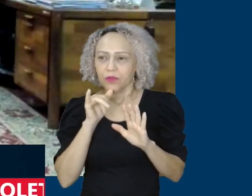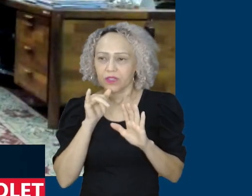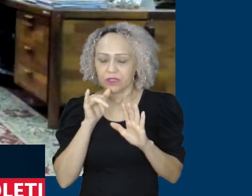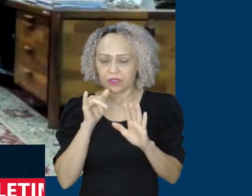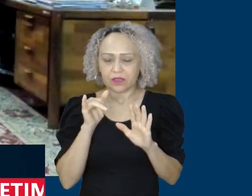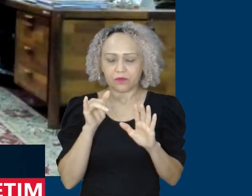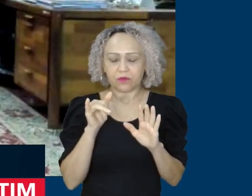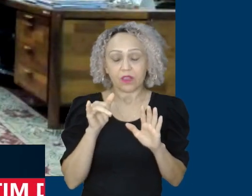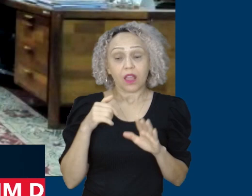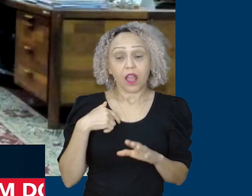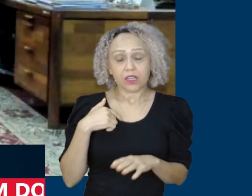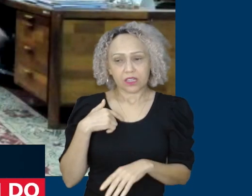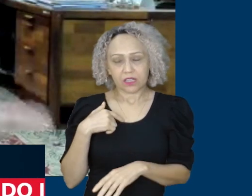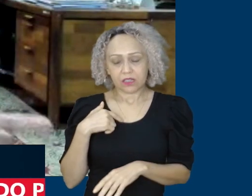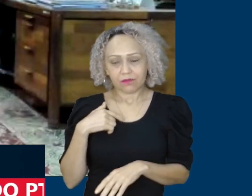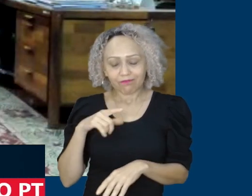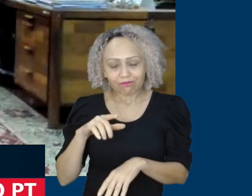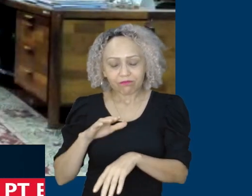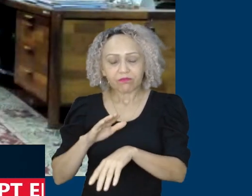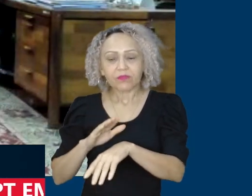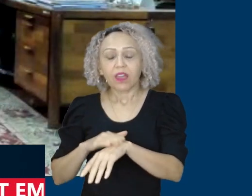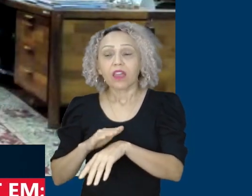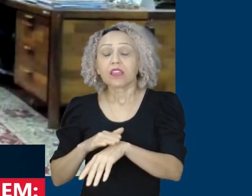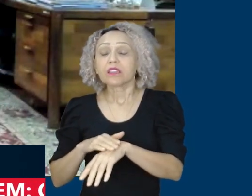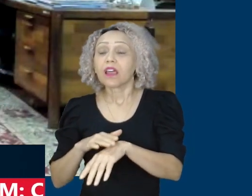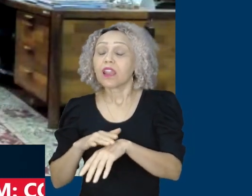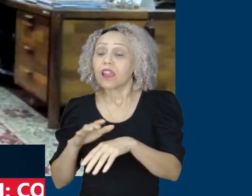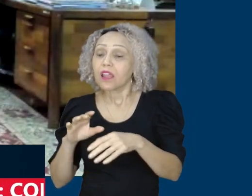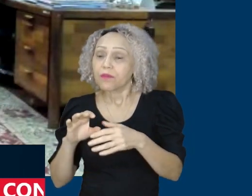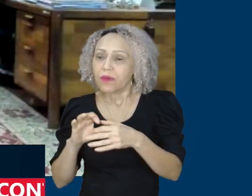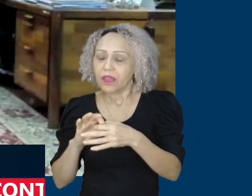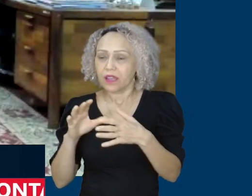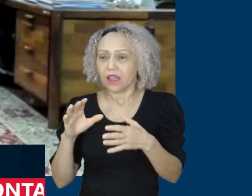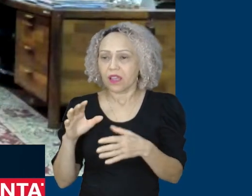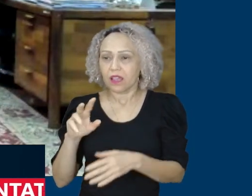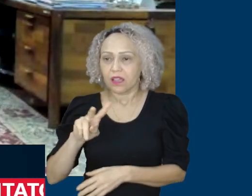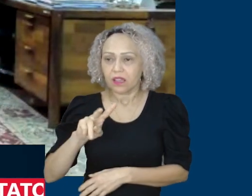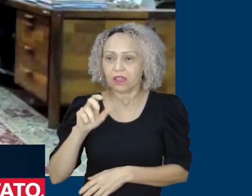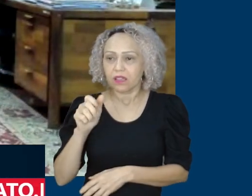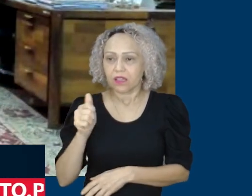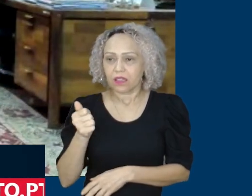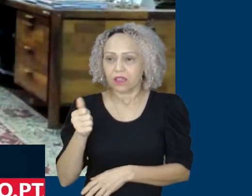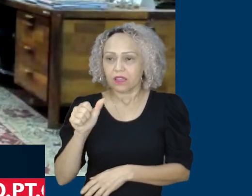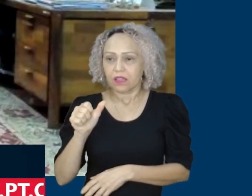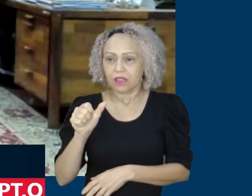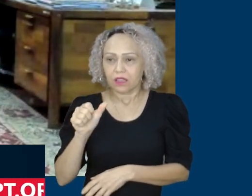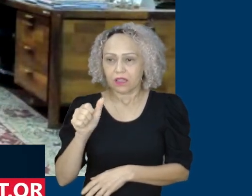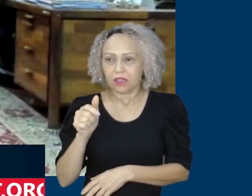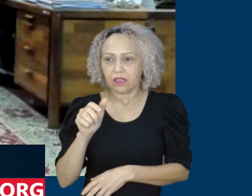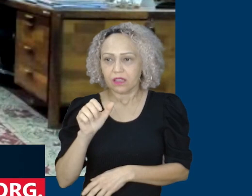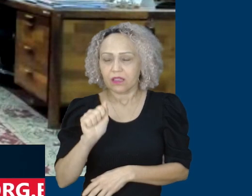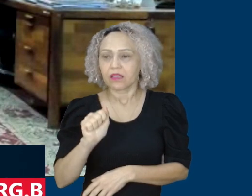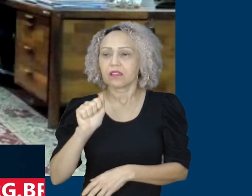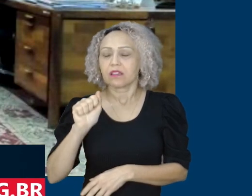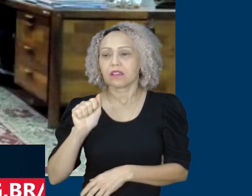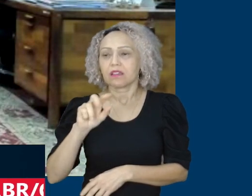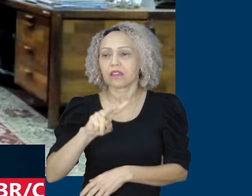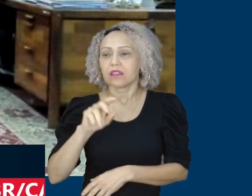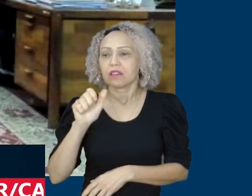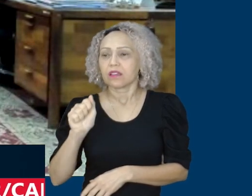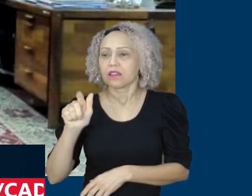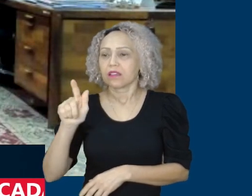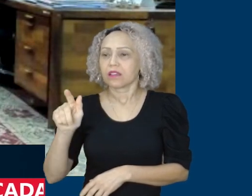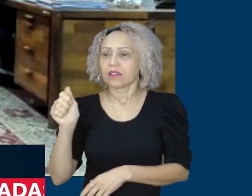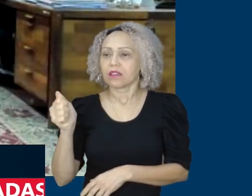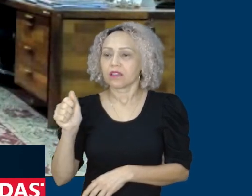minimamente as condições técnicas tem a obrigação lá de conhecimento e de resposta